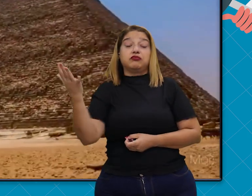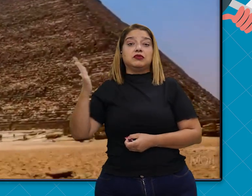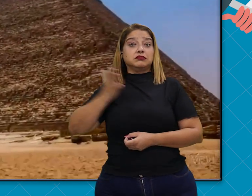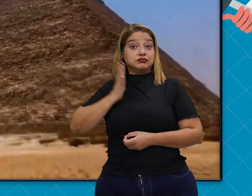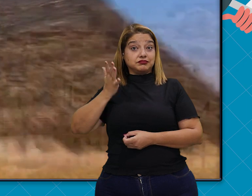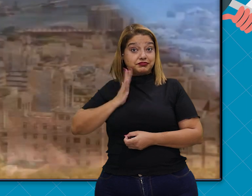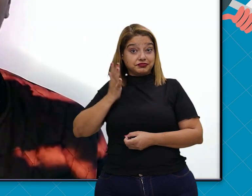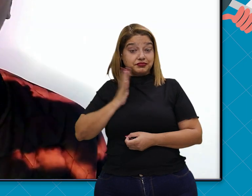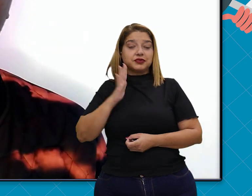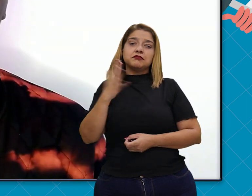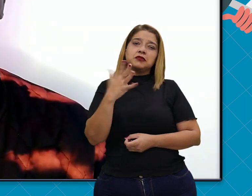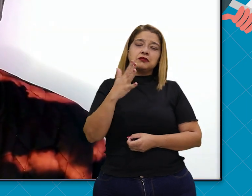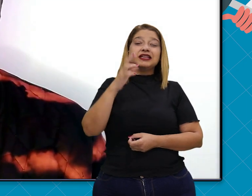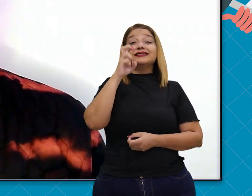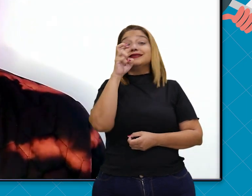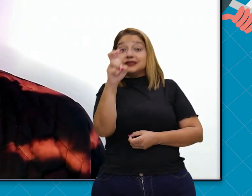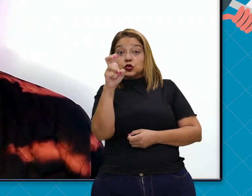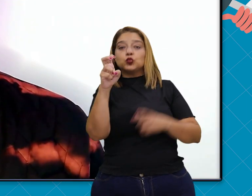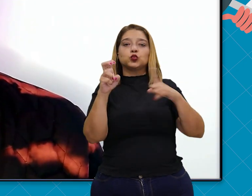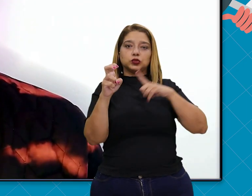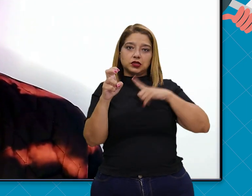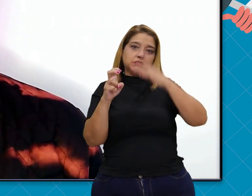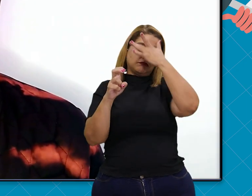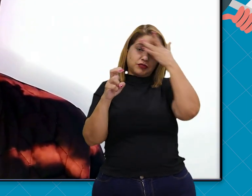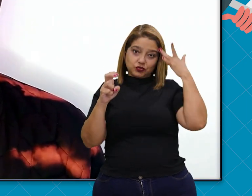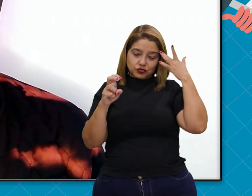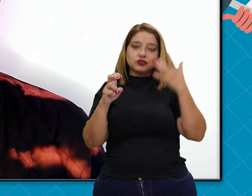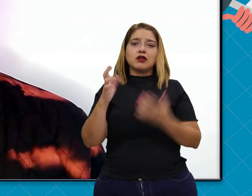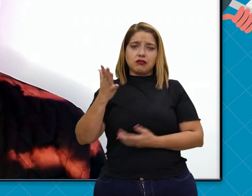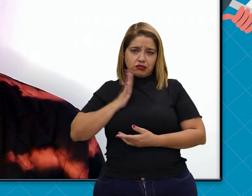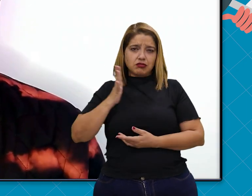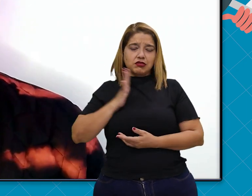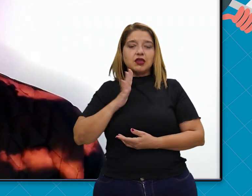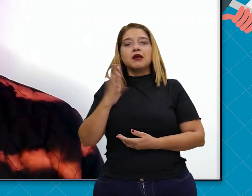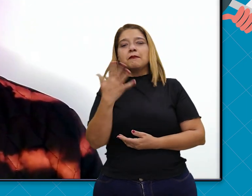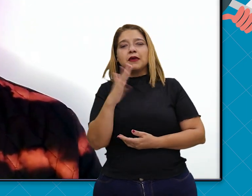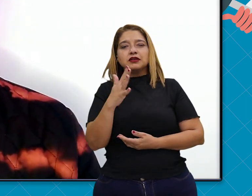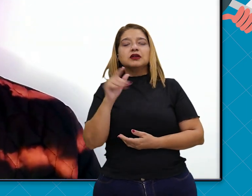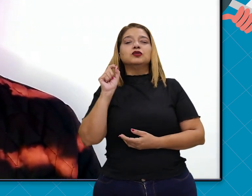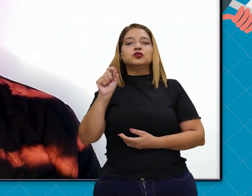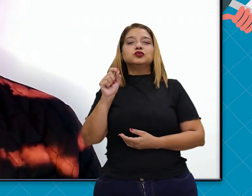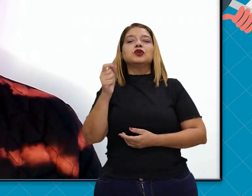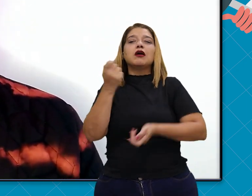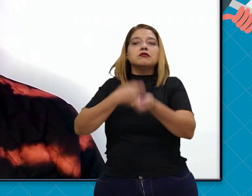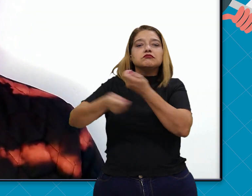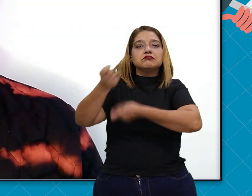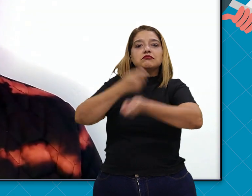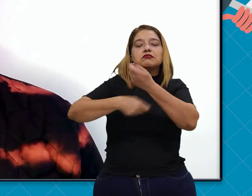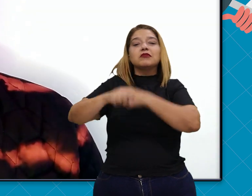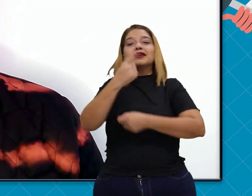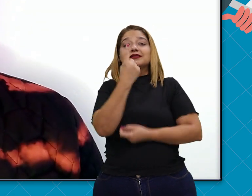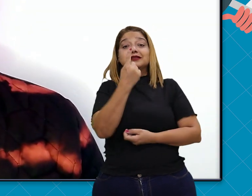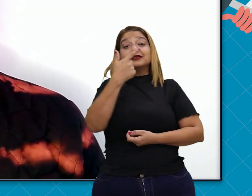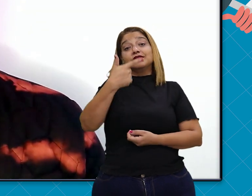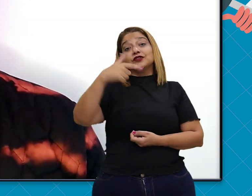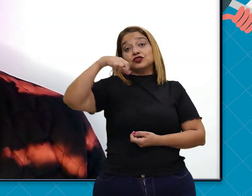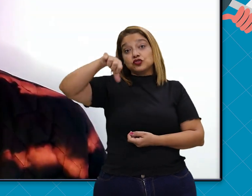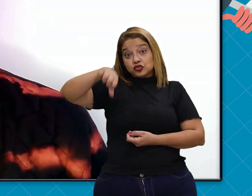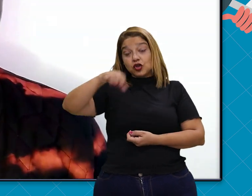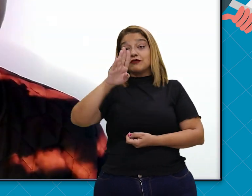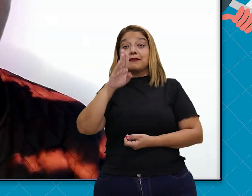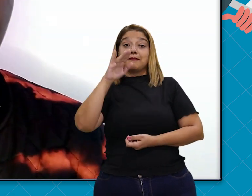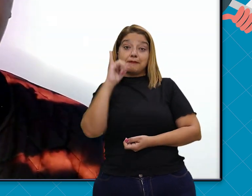comporta 5 bilionários. E tem a sua riqueza total de mais de 129